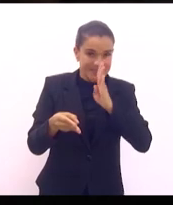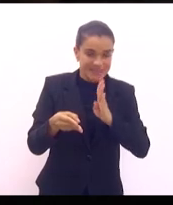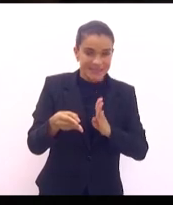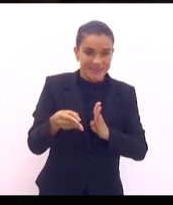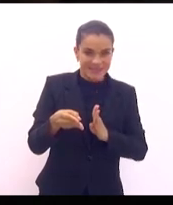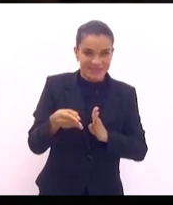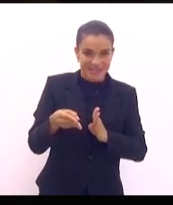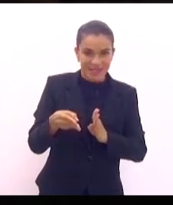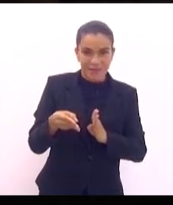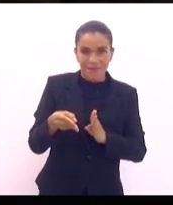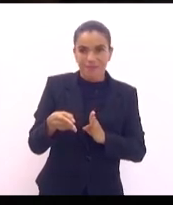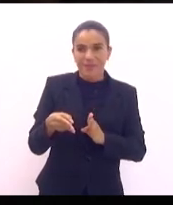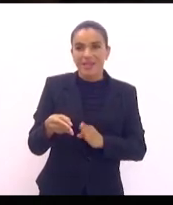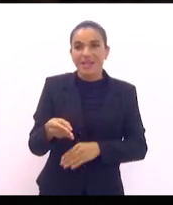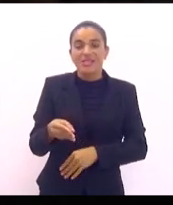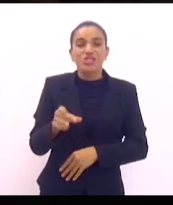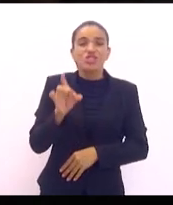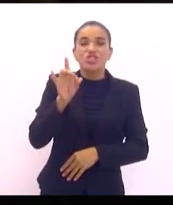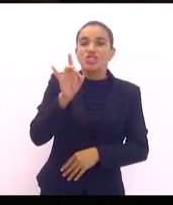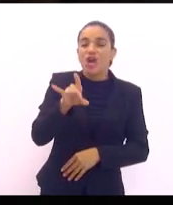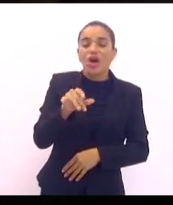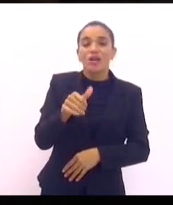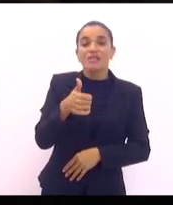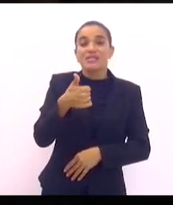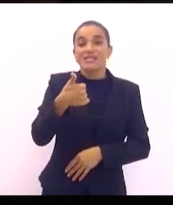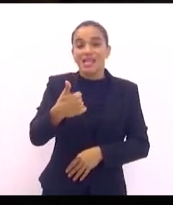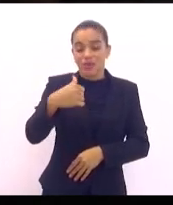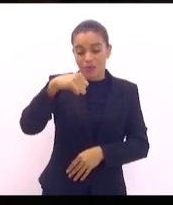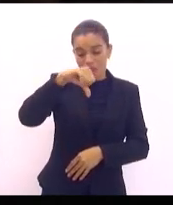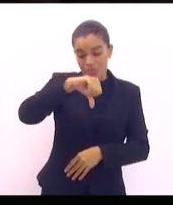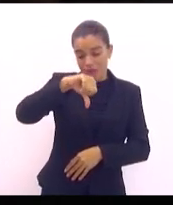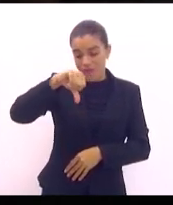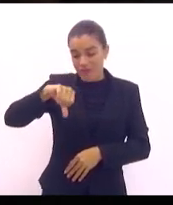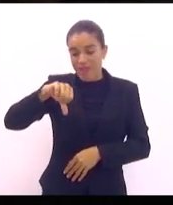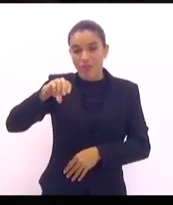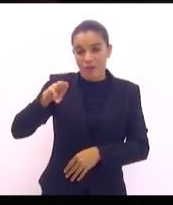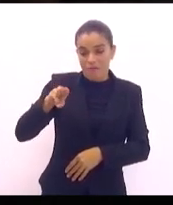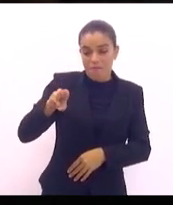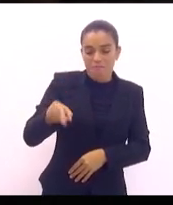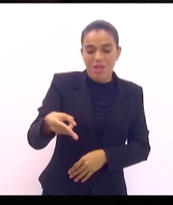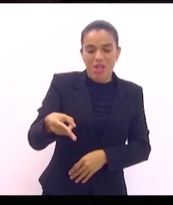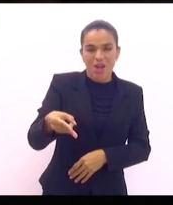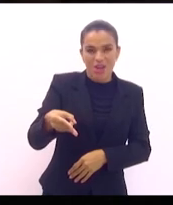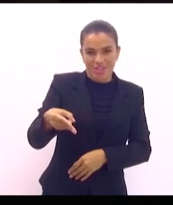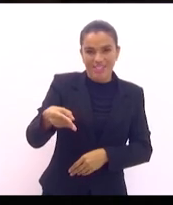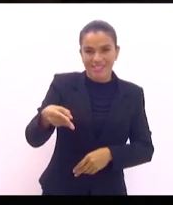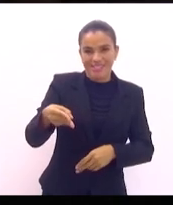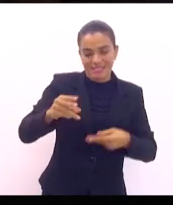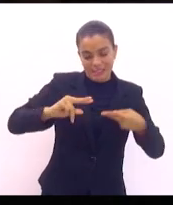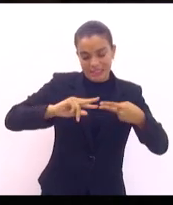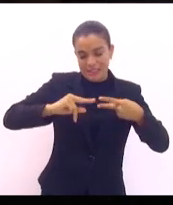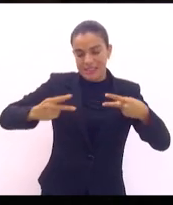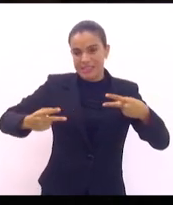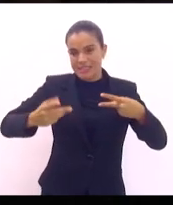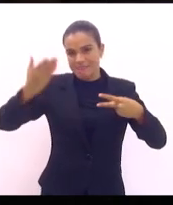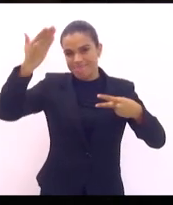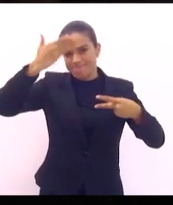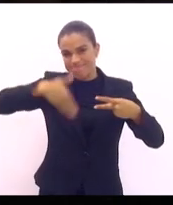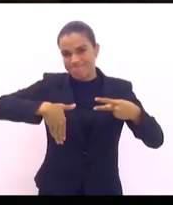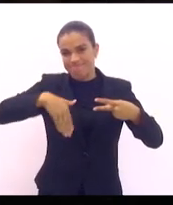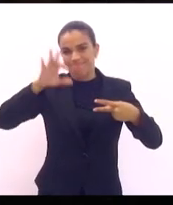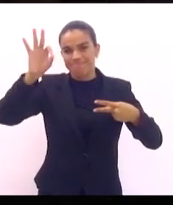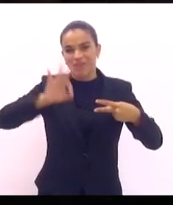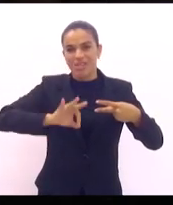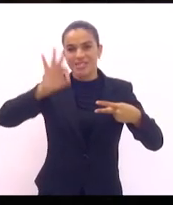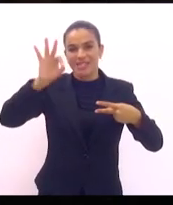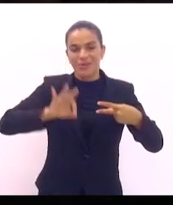possivelmente, 199 milhões no DNA acusaria um percentual